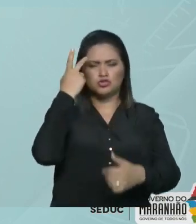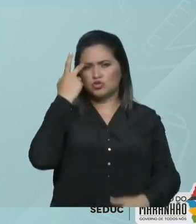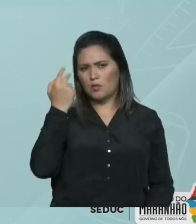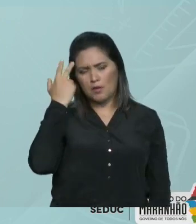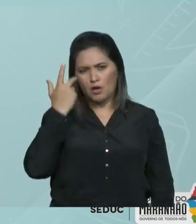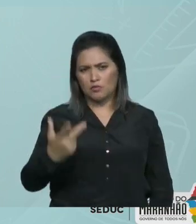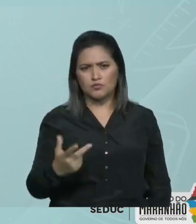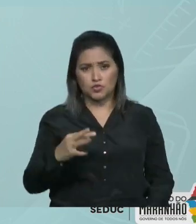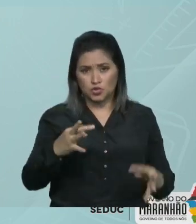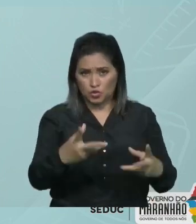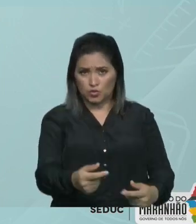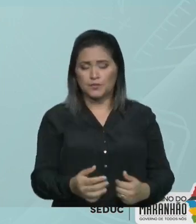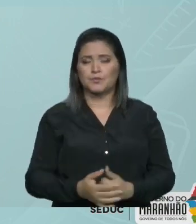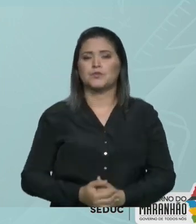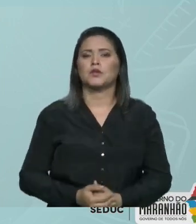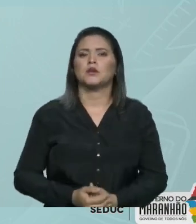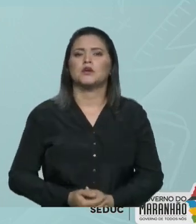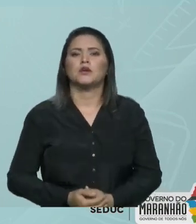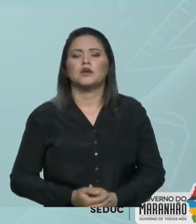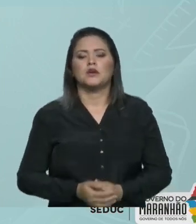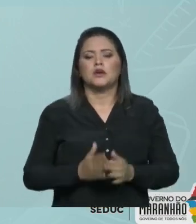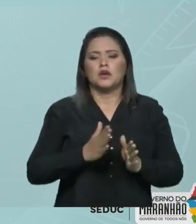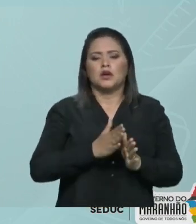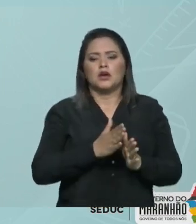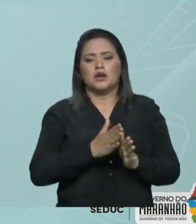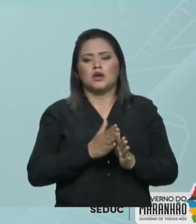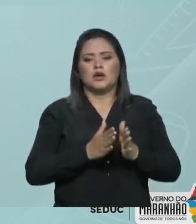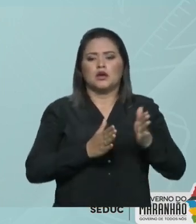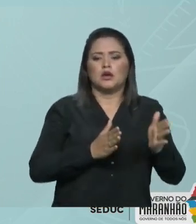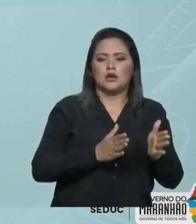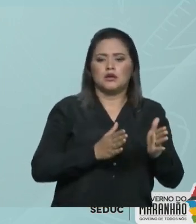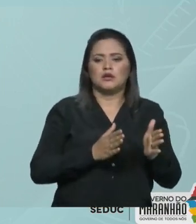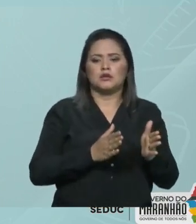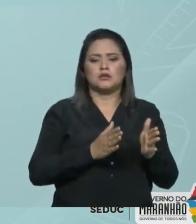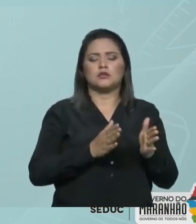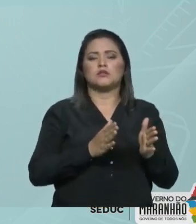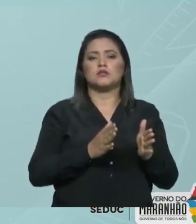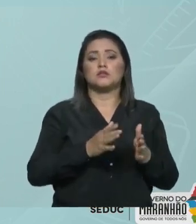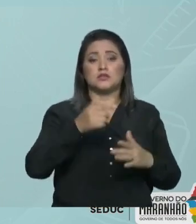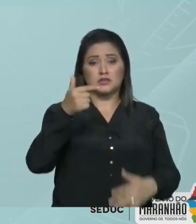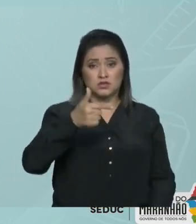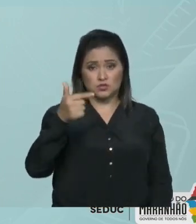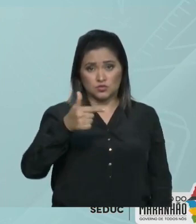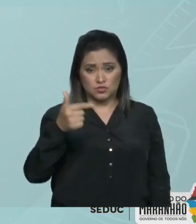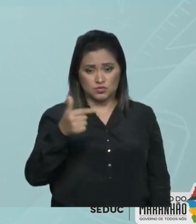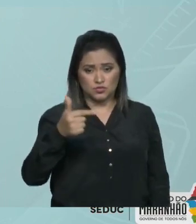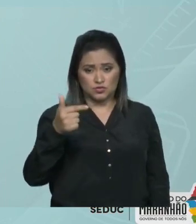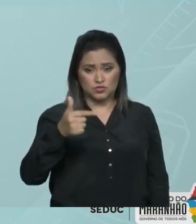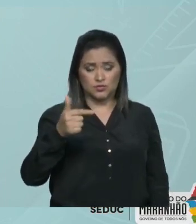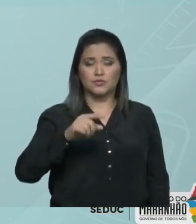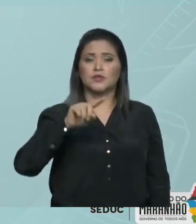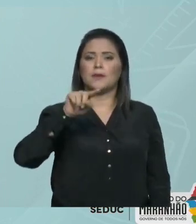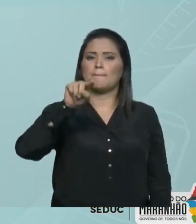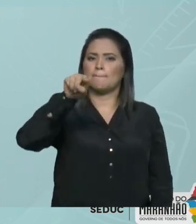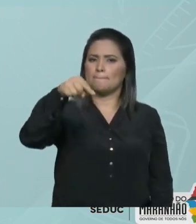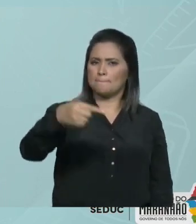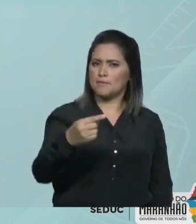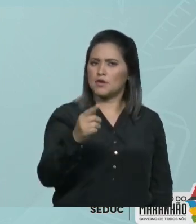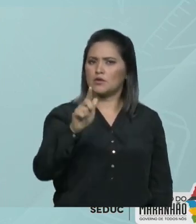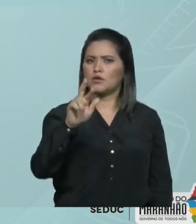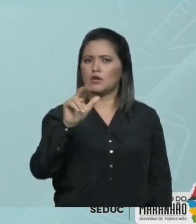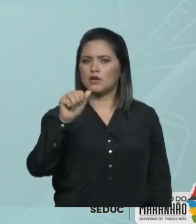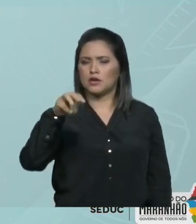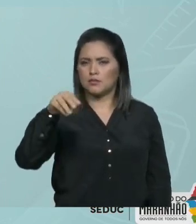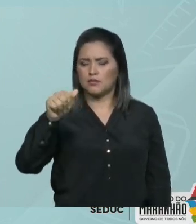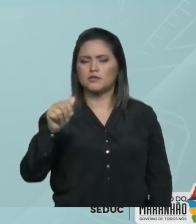No segundo experimento, eu vou continuar tendo uns mil gramas de água A mesma temperatura de